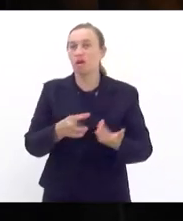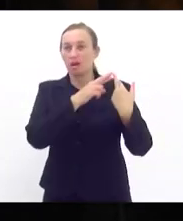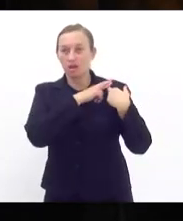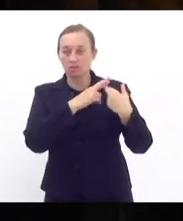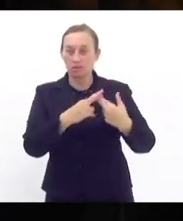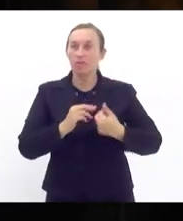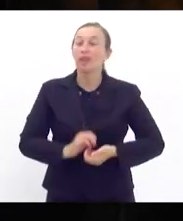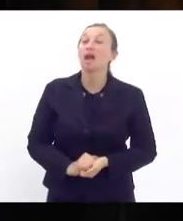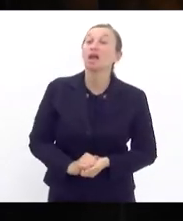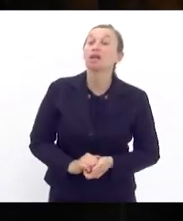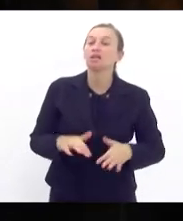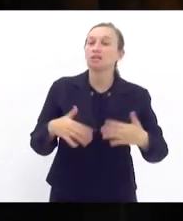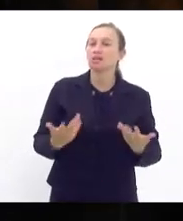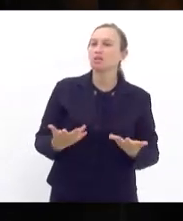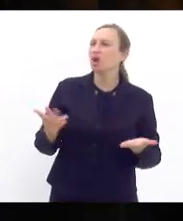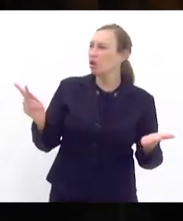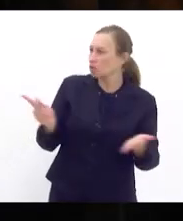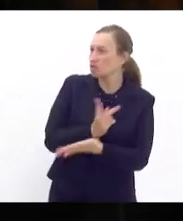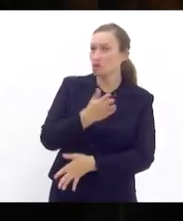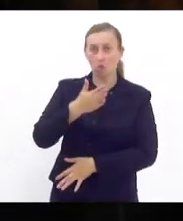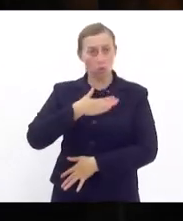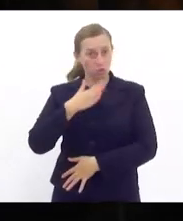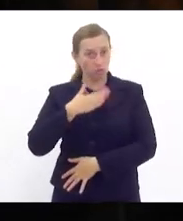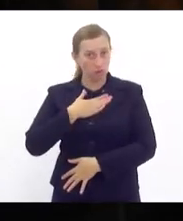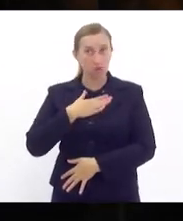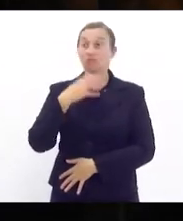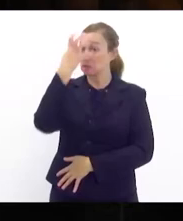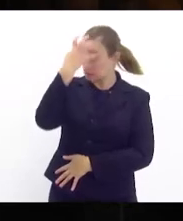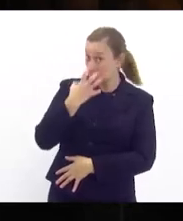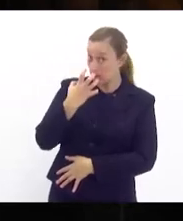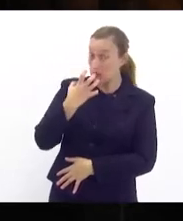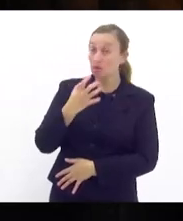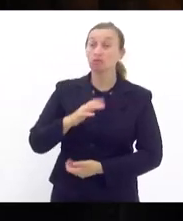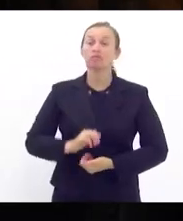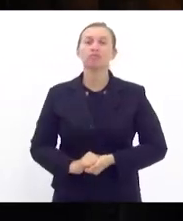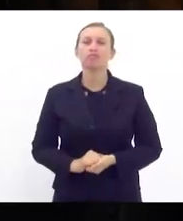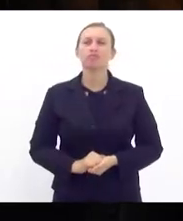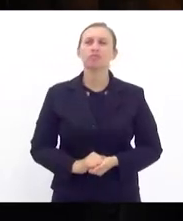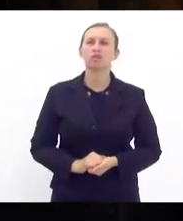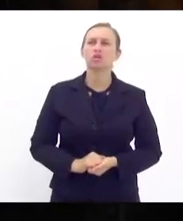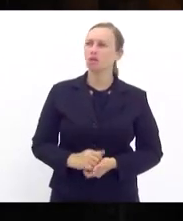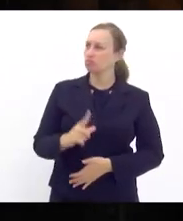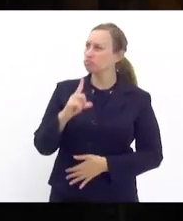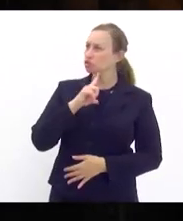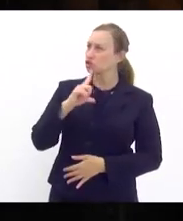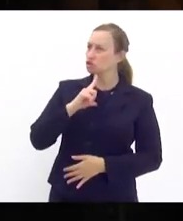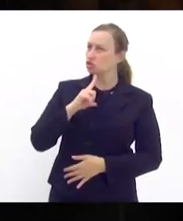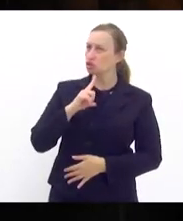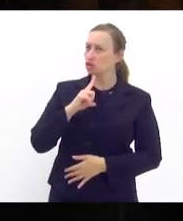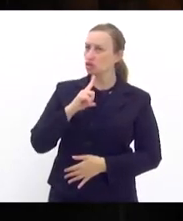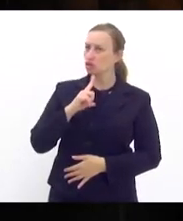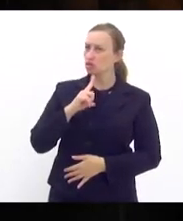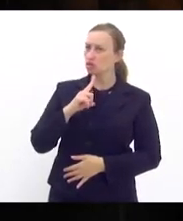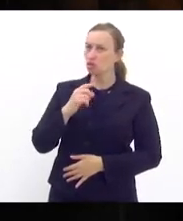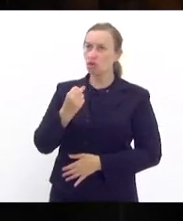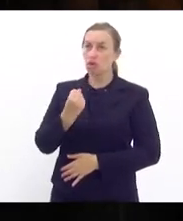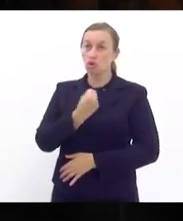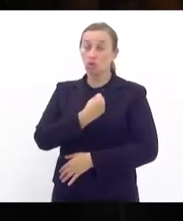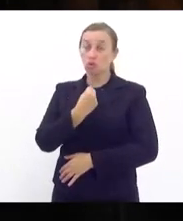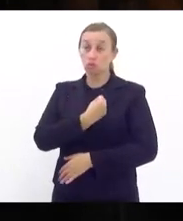senhora presidente uma coisa que aconteceu comigo e foi muito grave a gente teve eu tive o endereço da minha casa